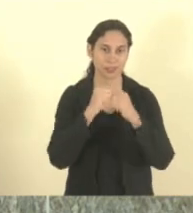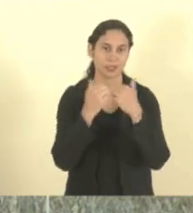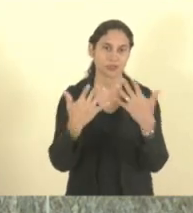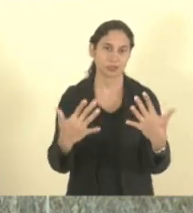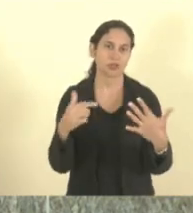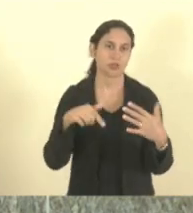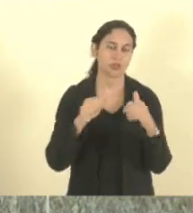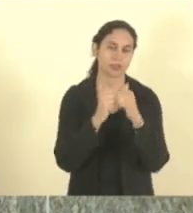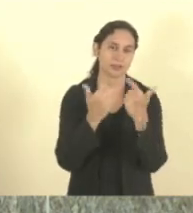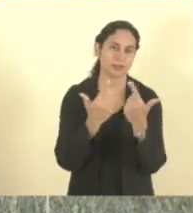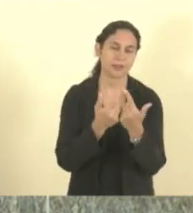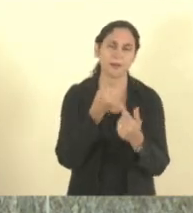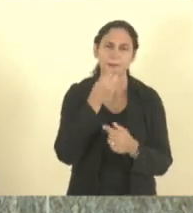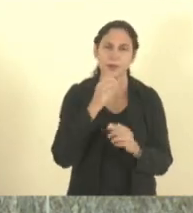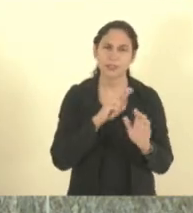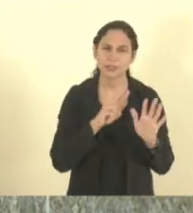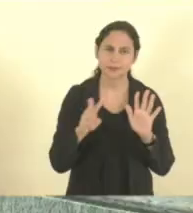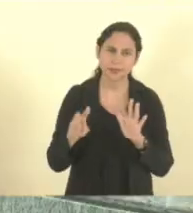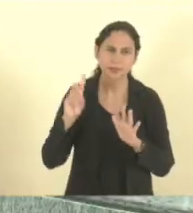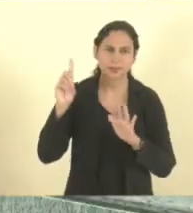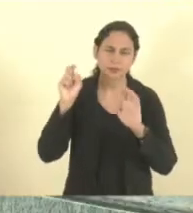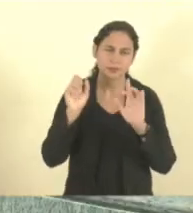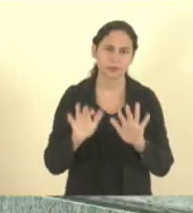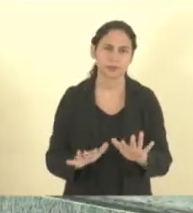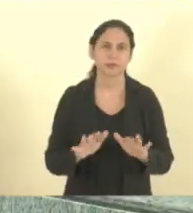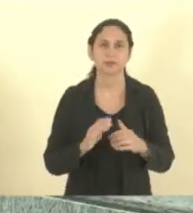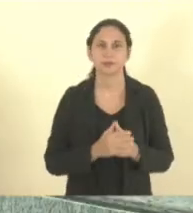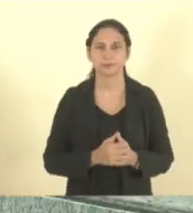Cardoso. Uma boa semana a todos. Que Deus abençoe. Seu Cardoso. de Seu Cardoso.